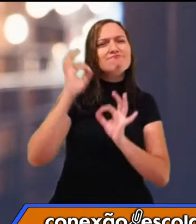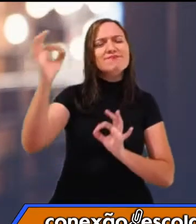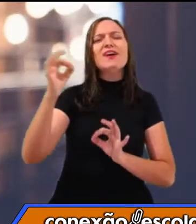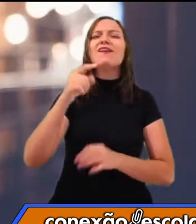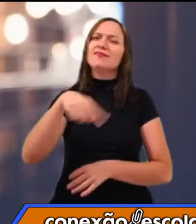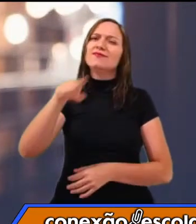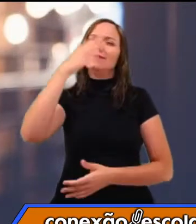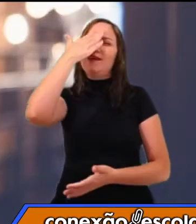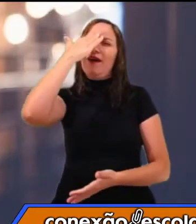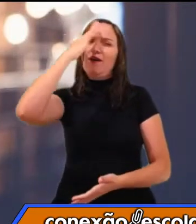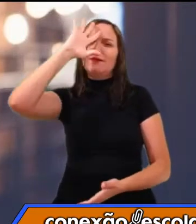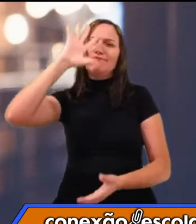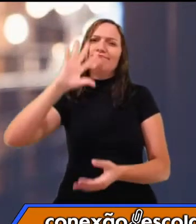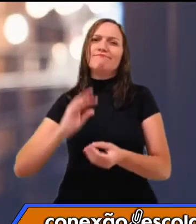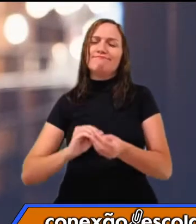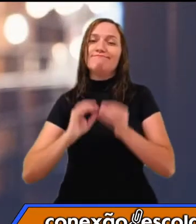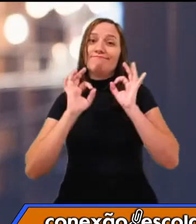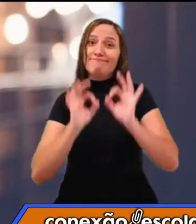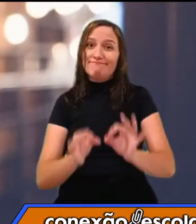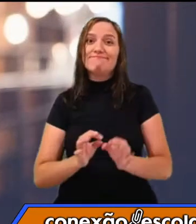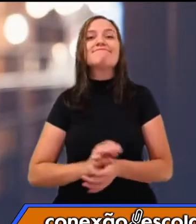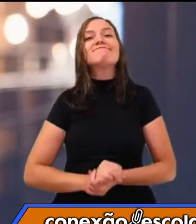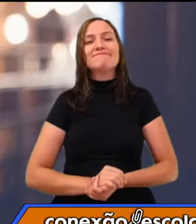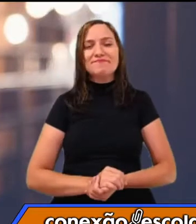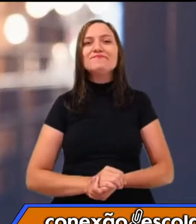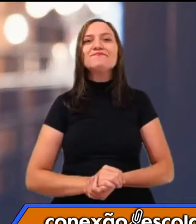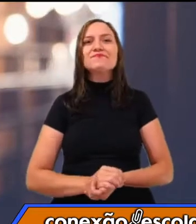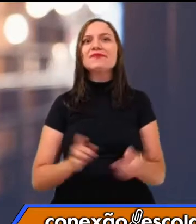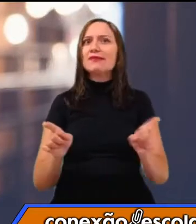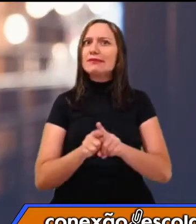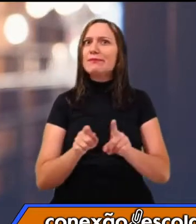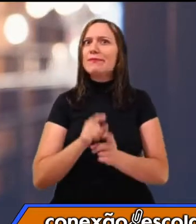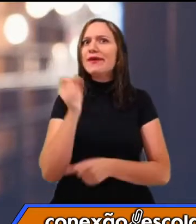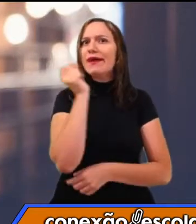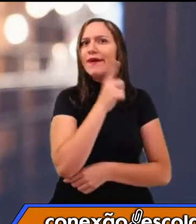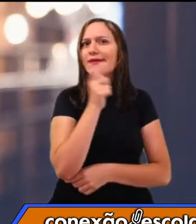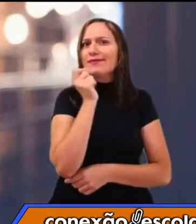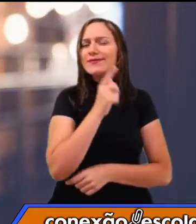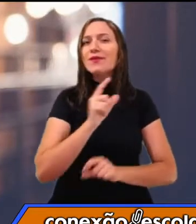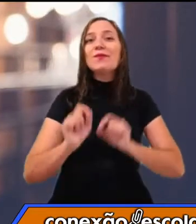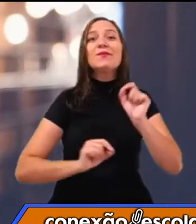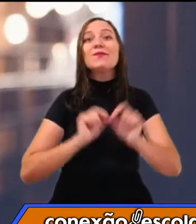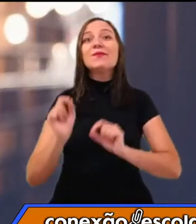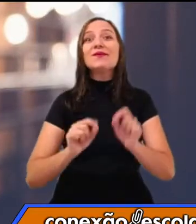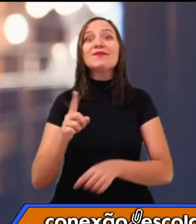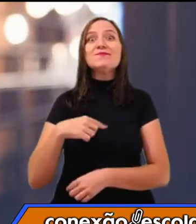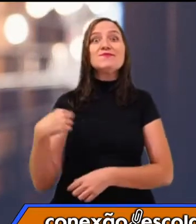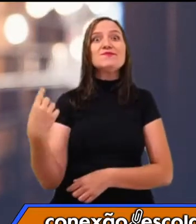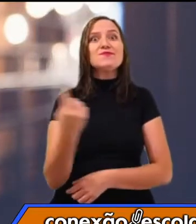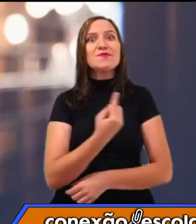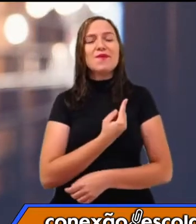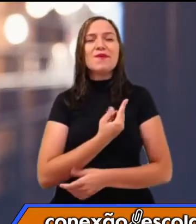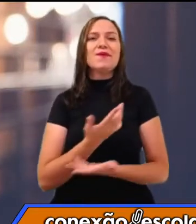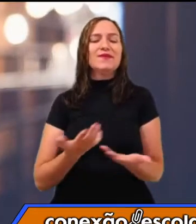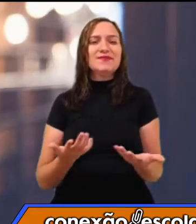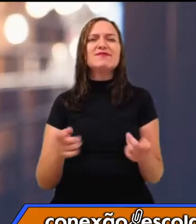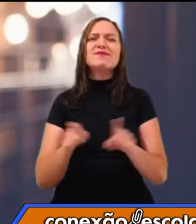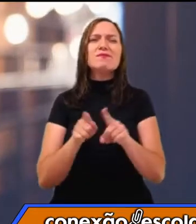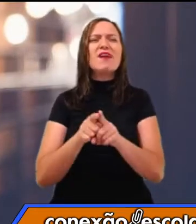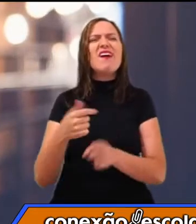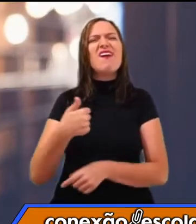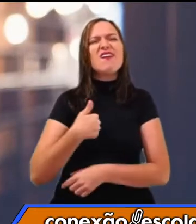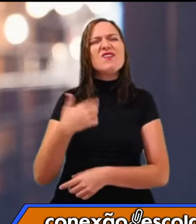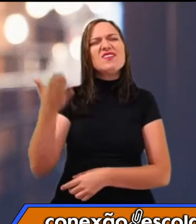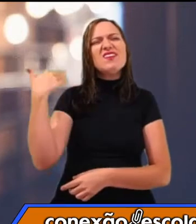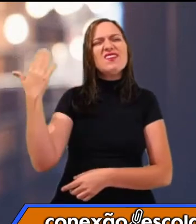muito bem do que eu tô falando, né? E uma coisa que é engraçada é que quando eu era adolescente